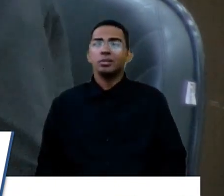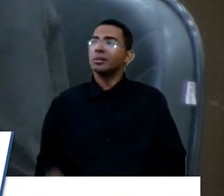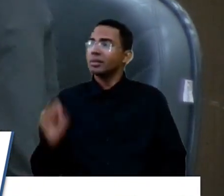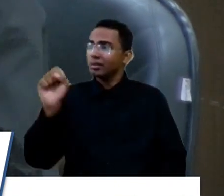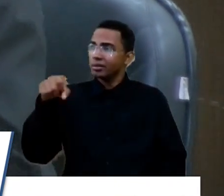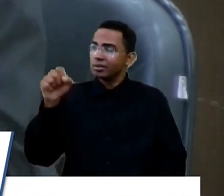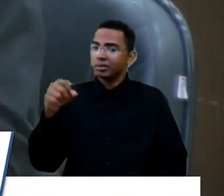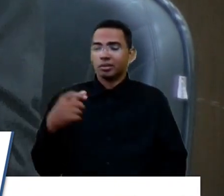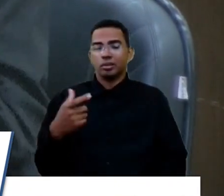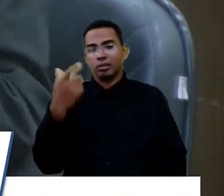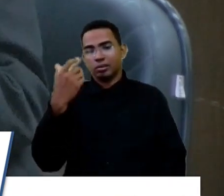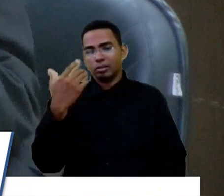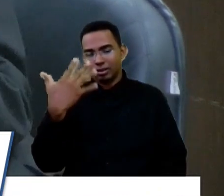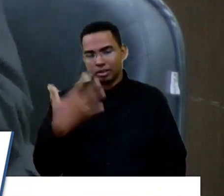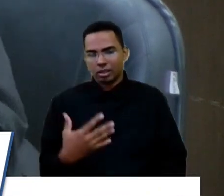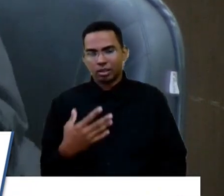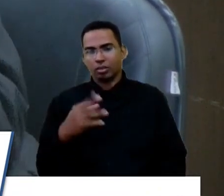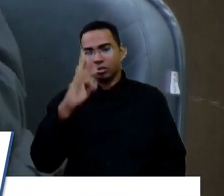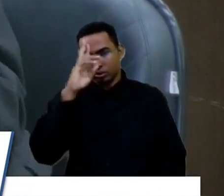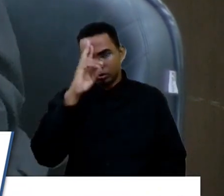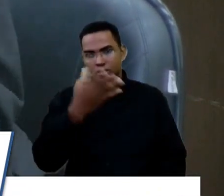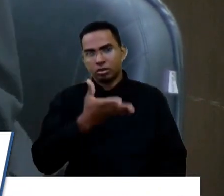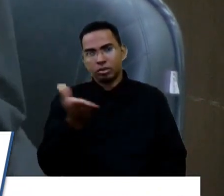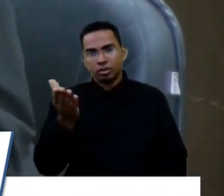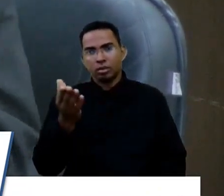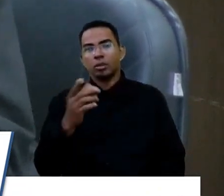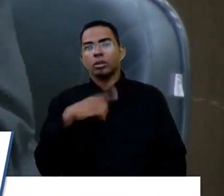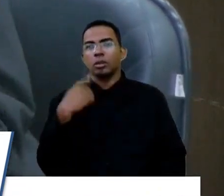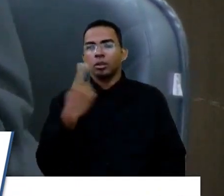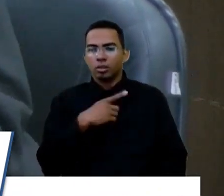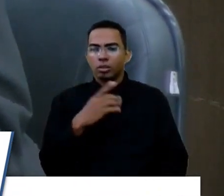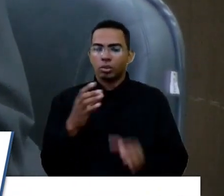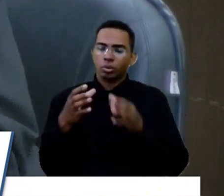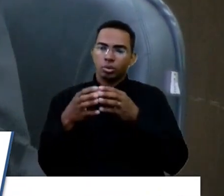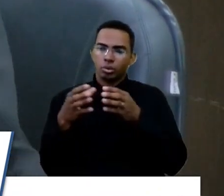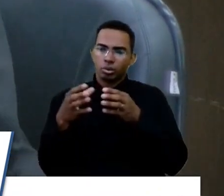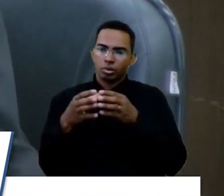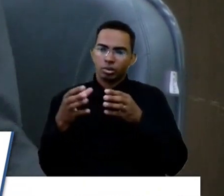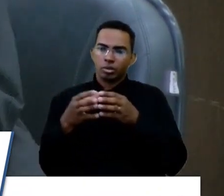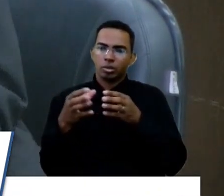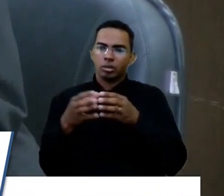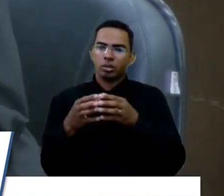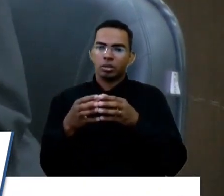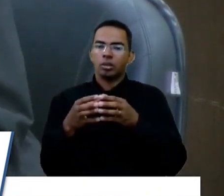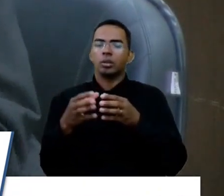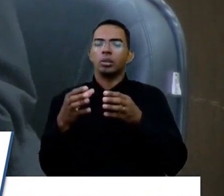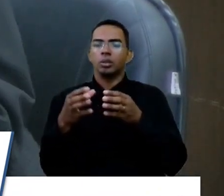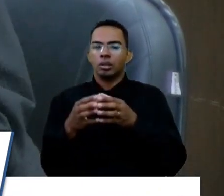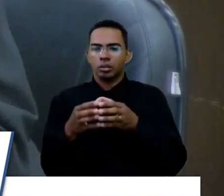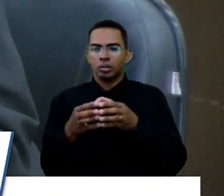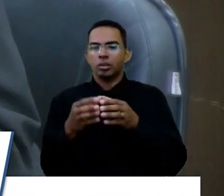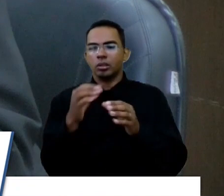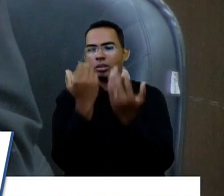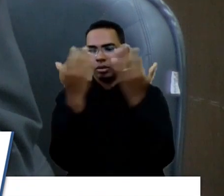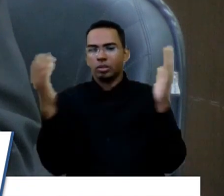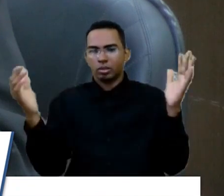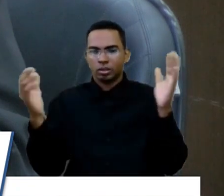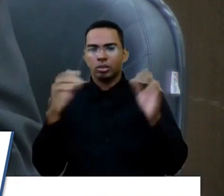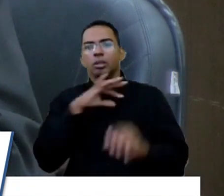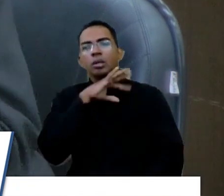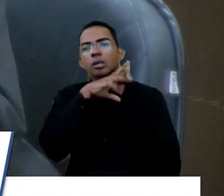queria dizer aqui, pessoal, nós temos uma comissão, essa comissão, chama Comissão de Meio Ambiente e Animais.